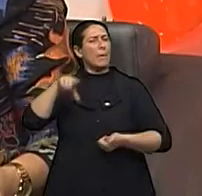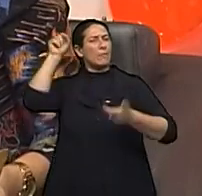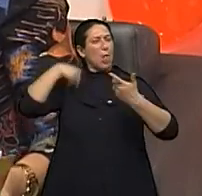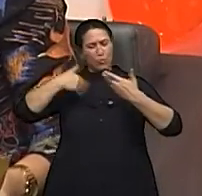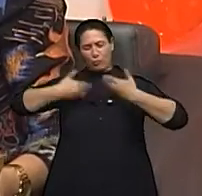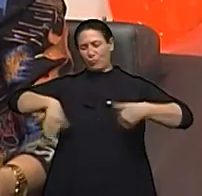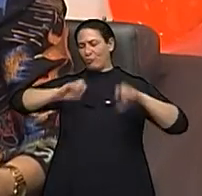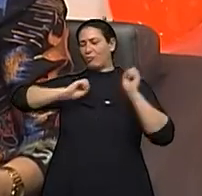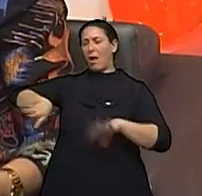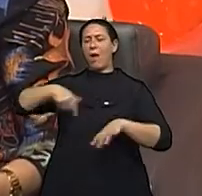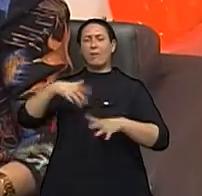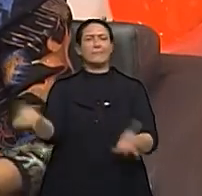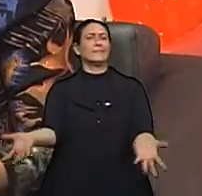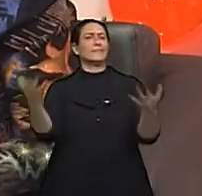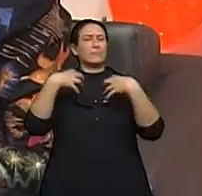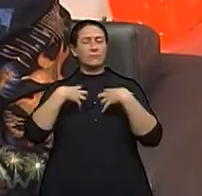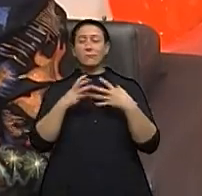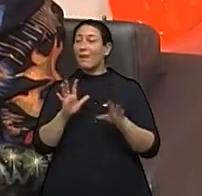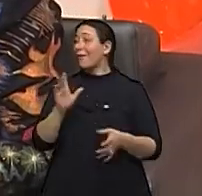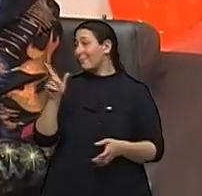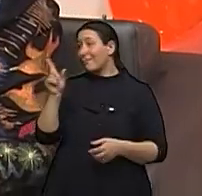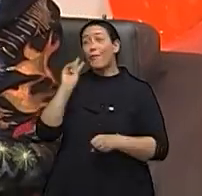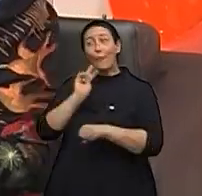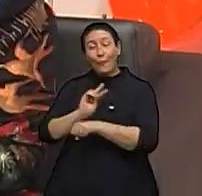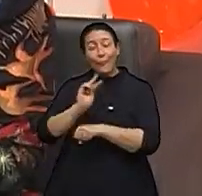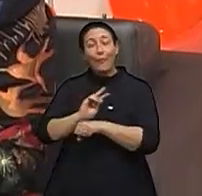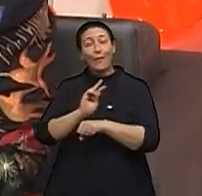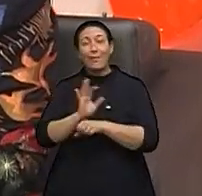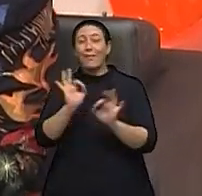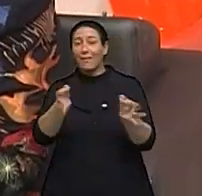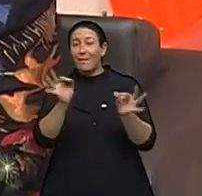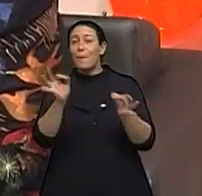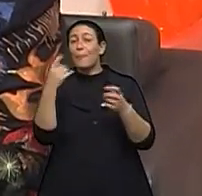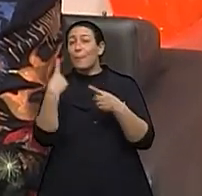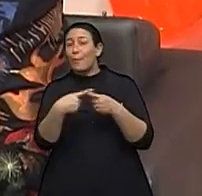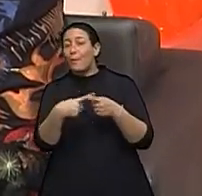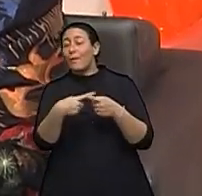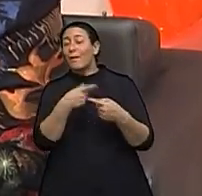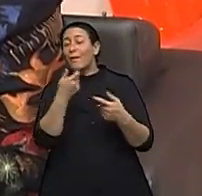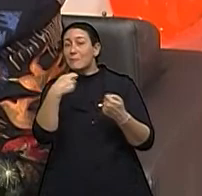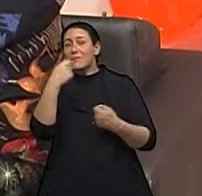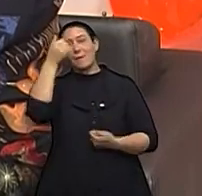onda aqui, para fazer um trocadilho, Entre na nossa onda de prevenção.